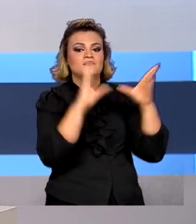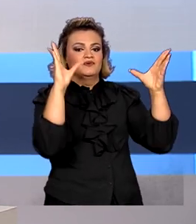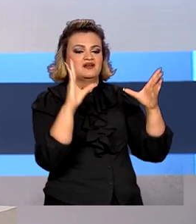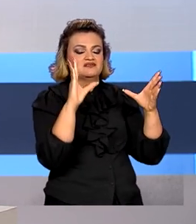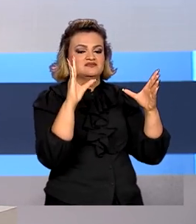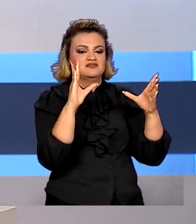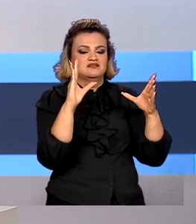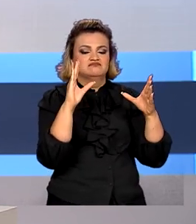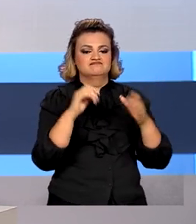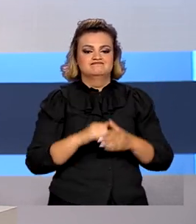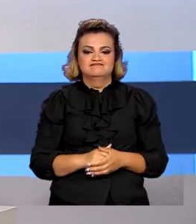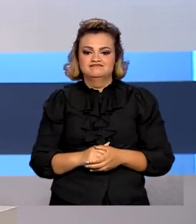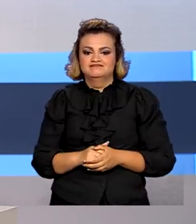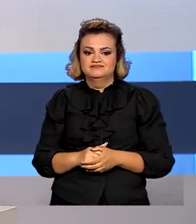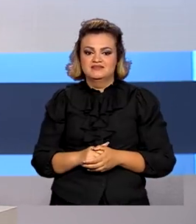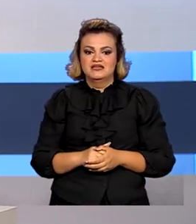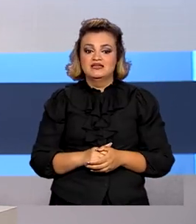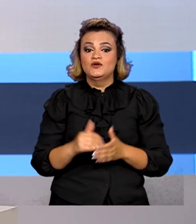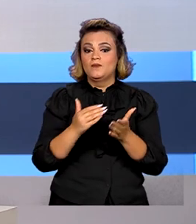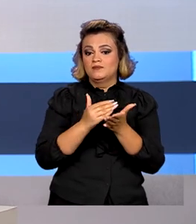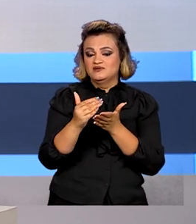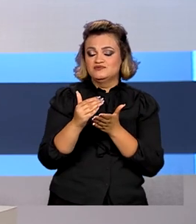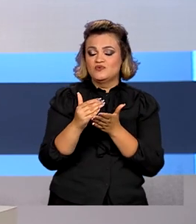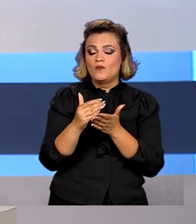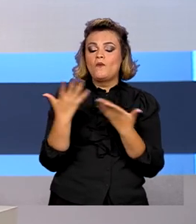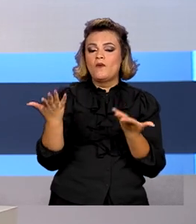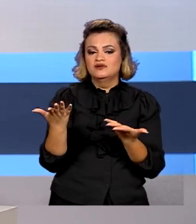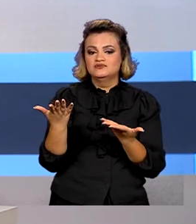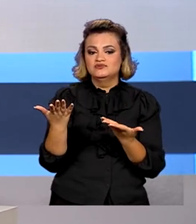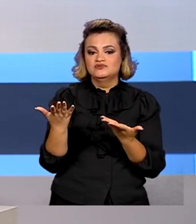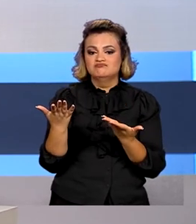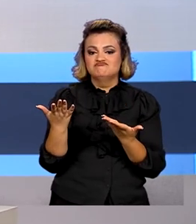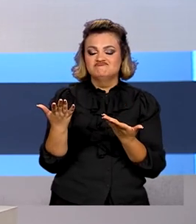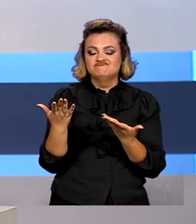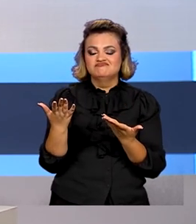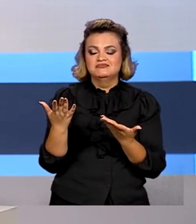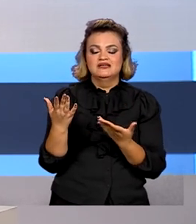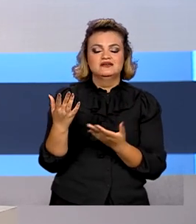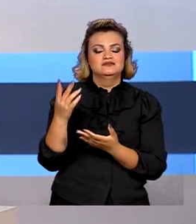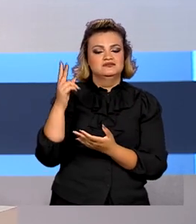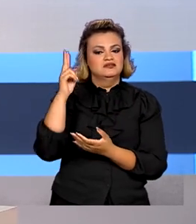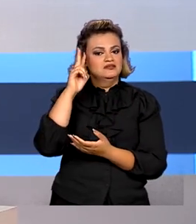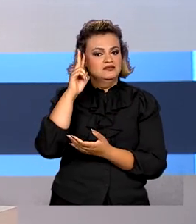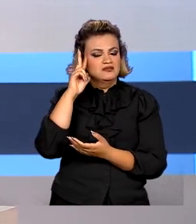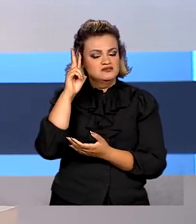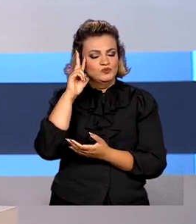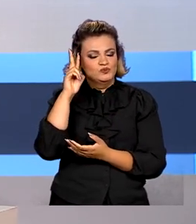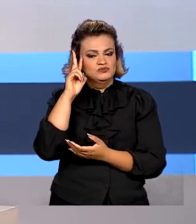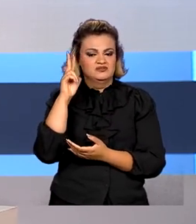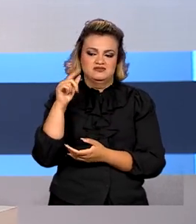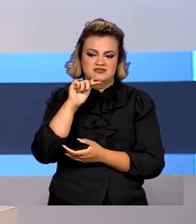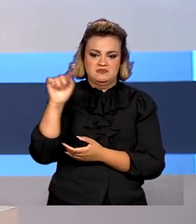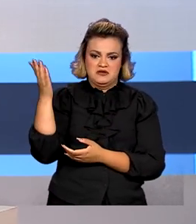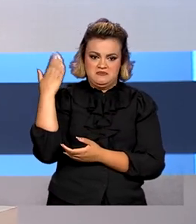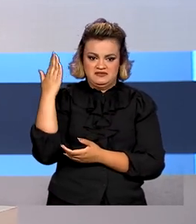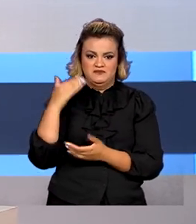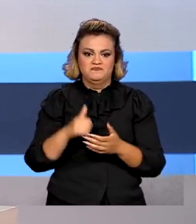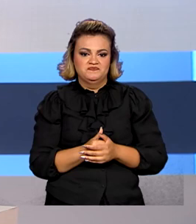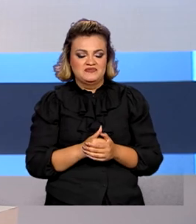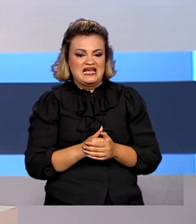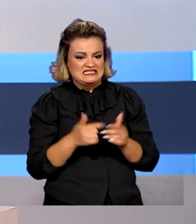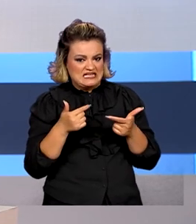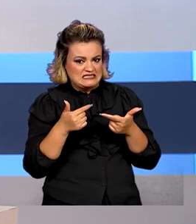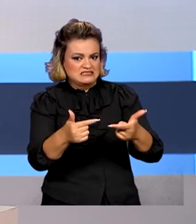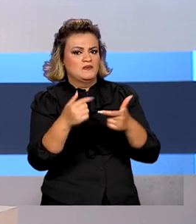preservação do Estado de Direito, que começou logo após os ataques antidemocráticos de domingo, 8 de janeiro. A operação é